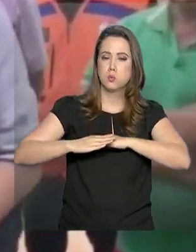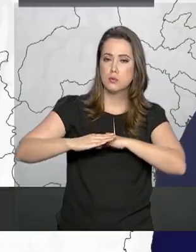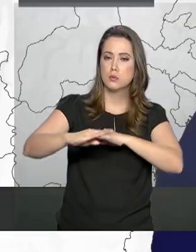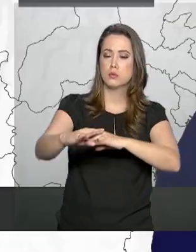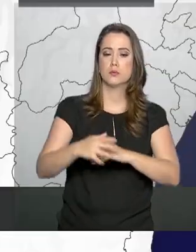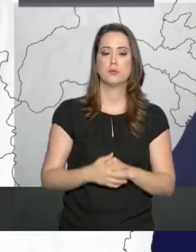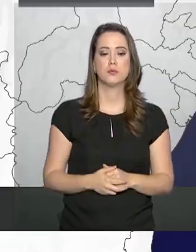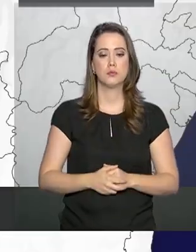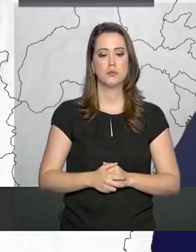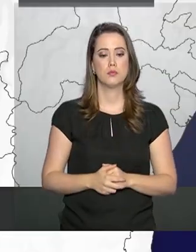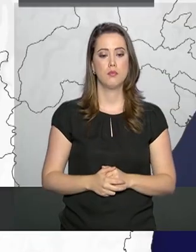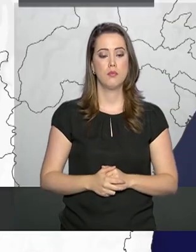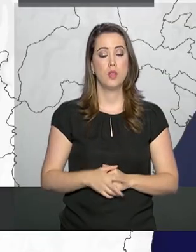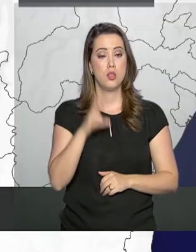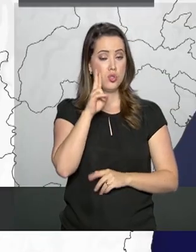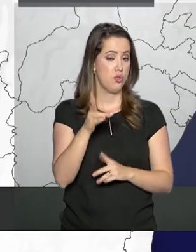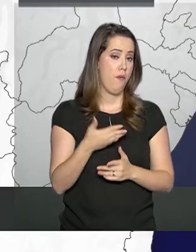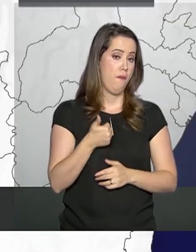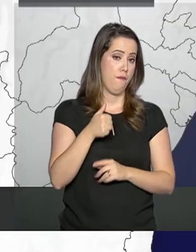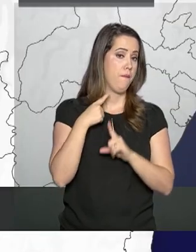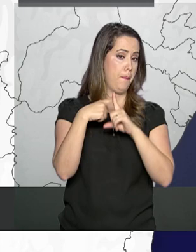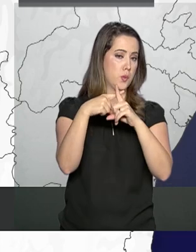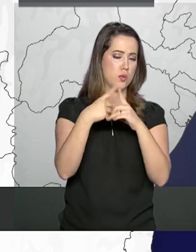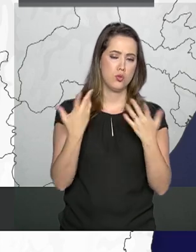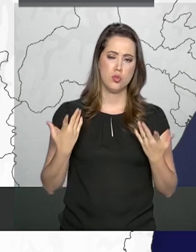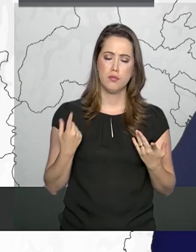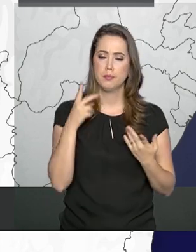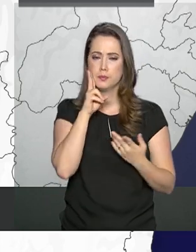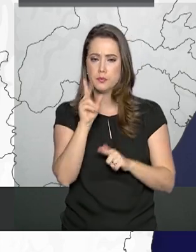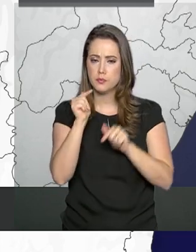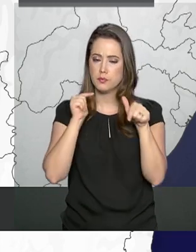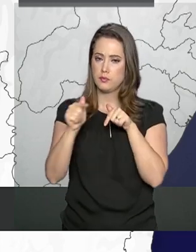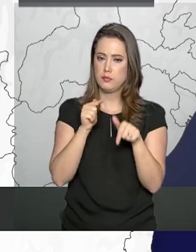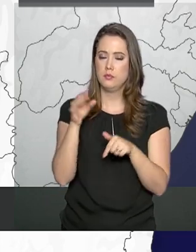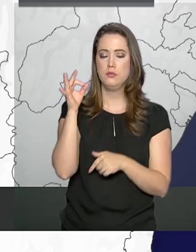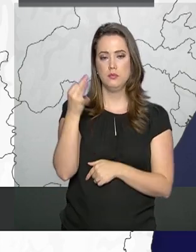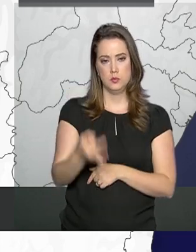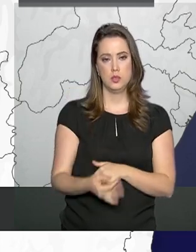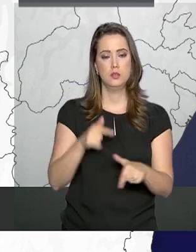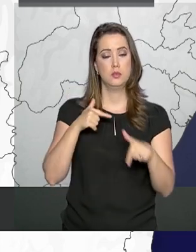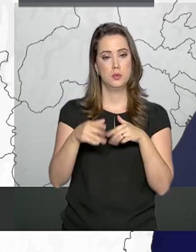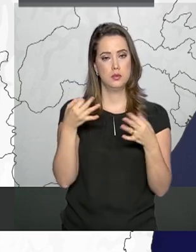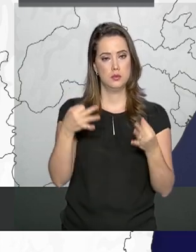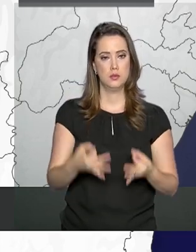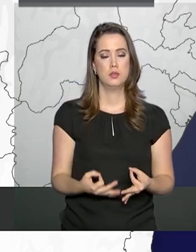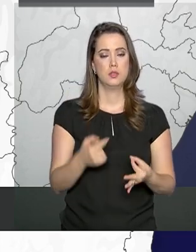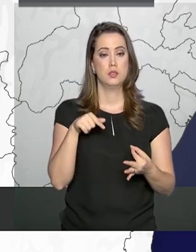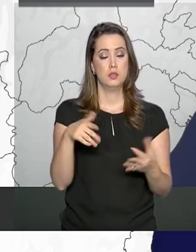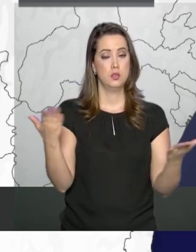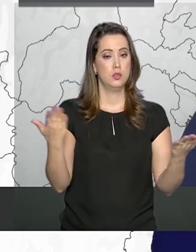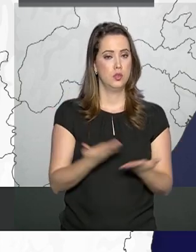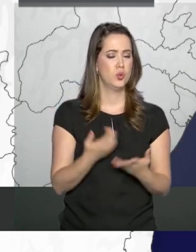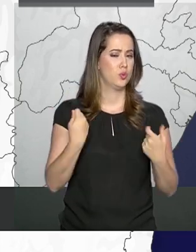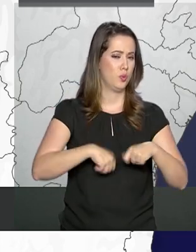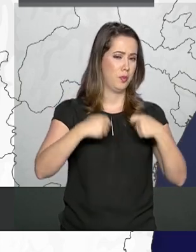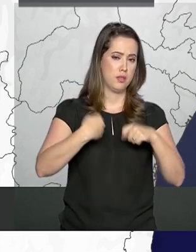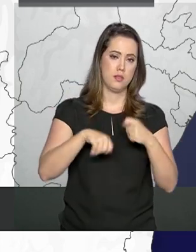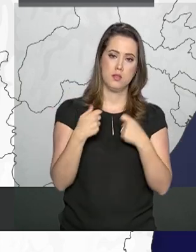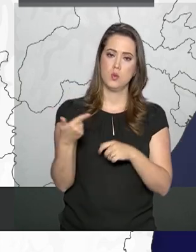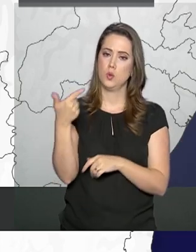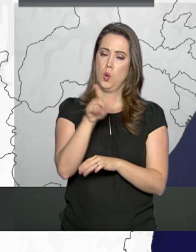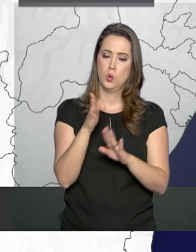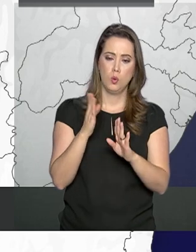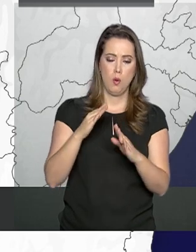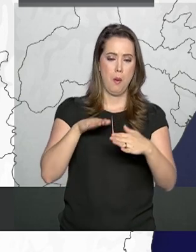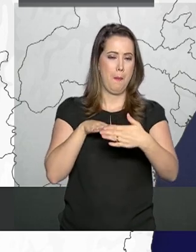no Pará. A avaliação é muito positiva, a gente vê que a operação está funcionando. Hoje não foi necessário fazer mais